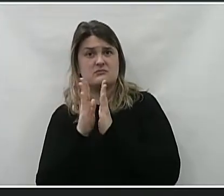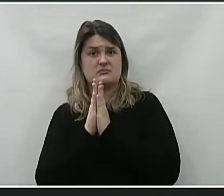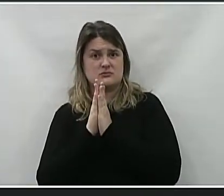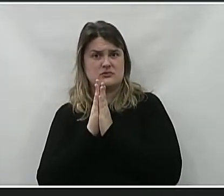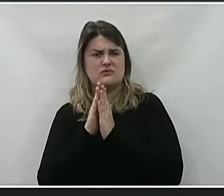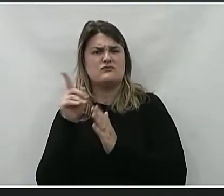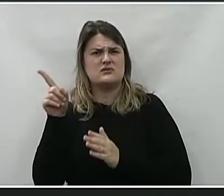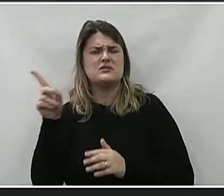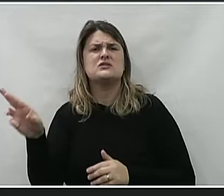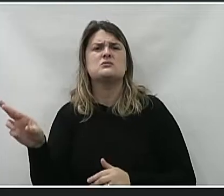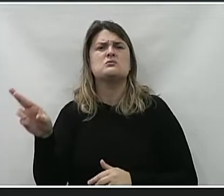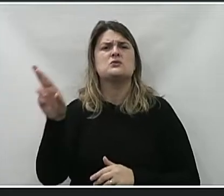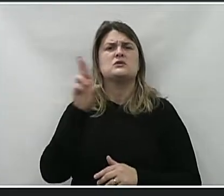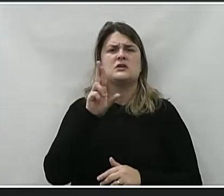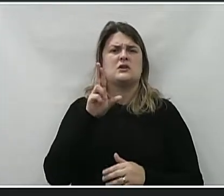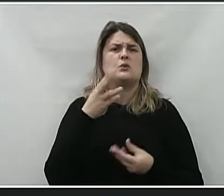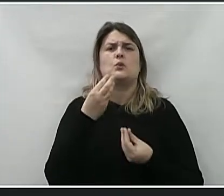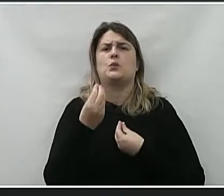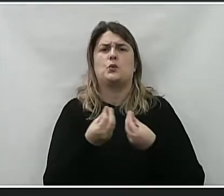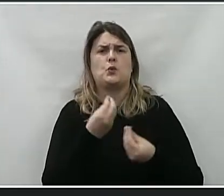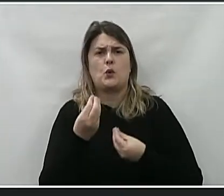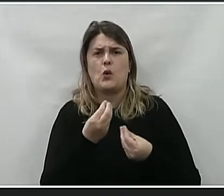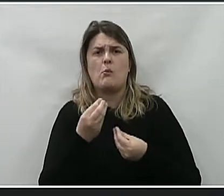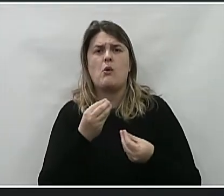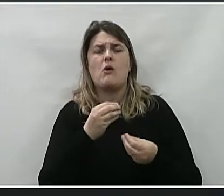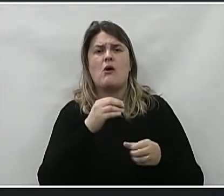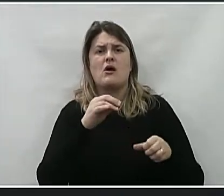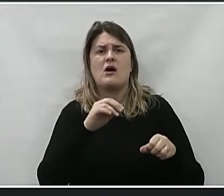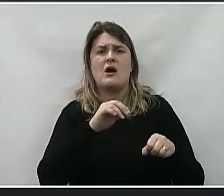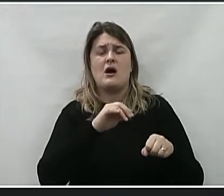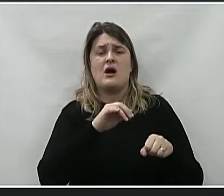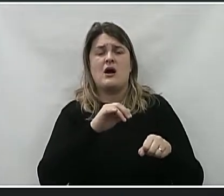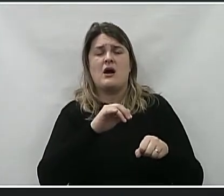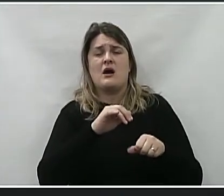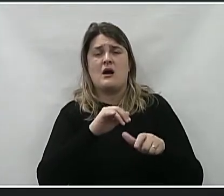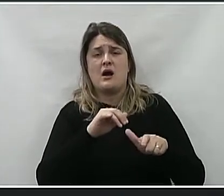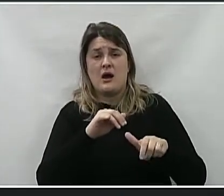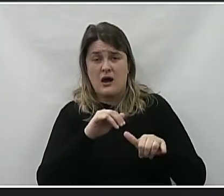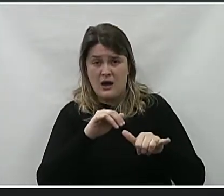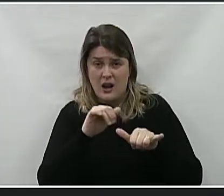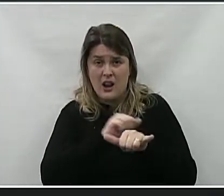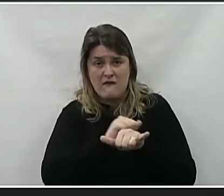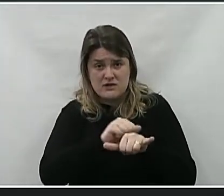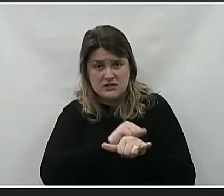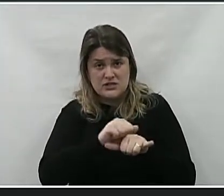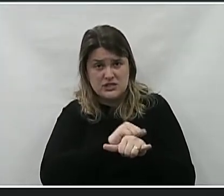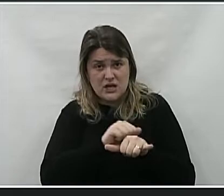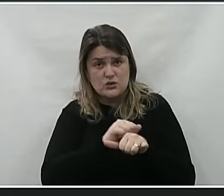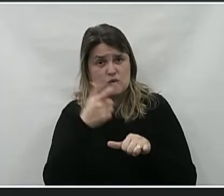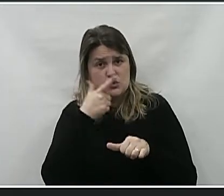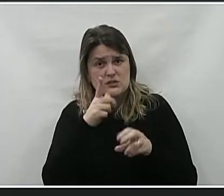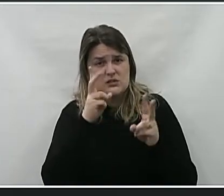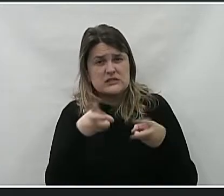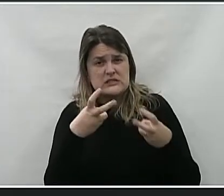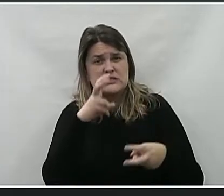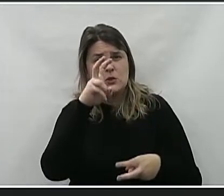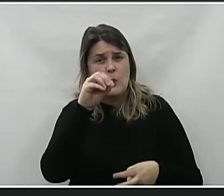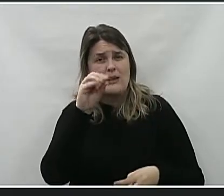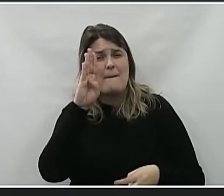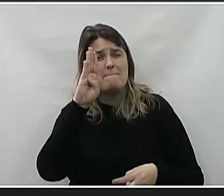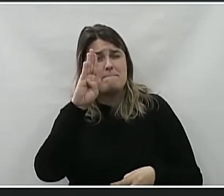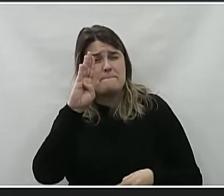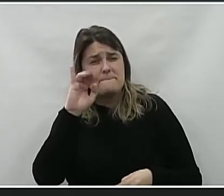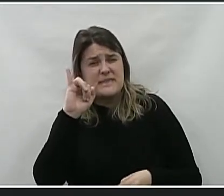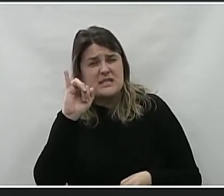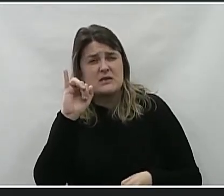responda, como que a Lava Jato conseguiu recuperar 50 bilhões de reais de